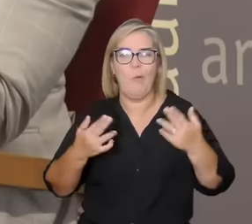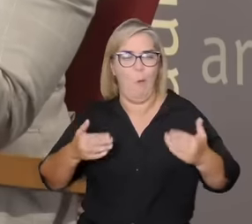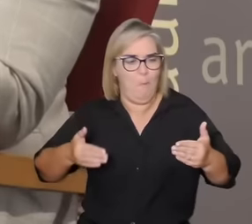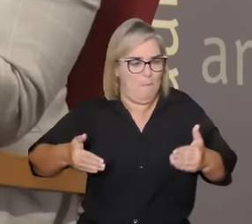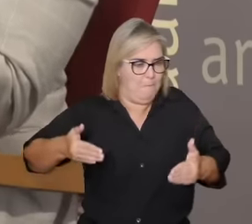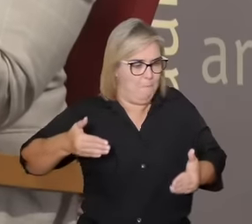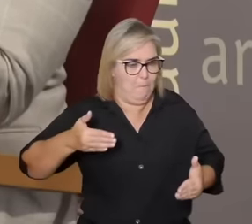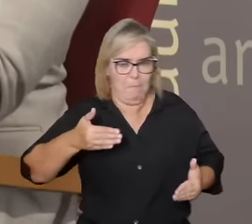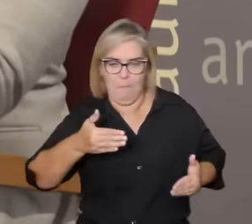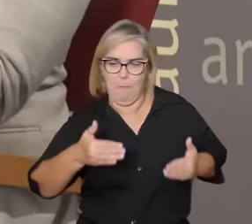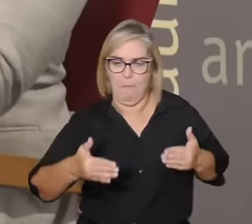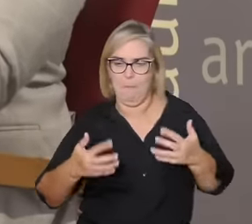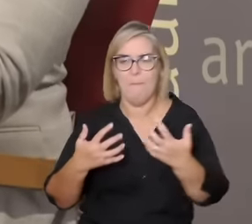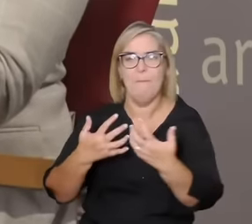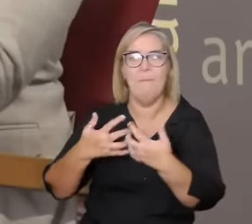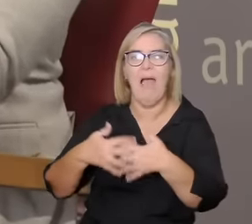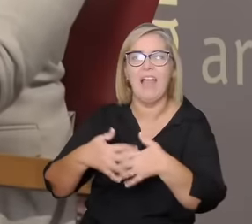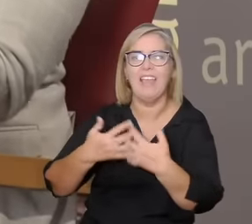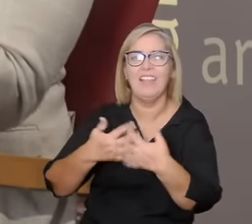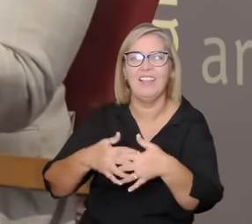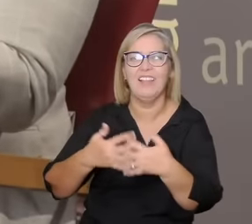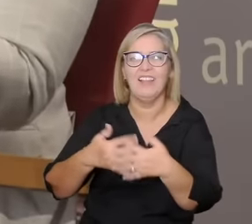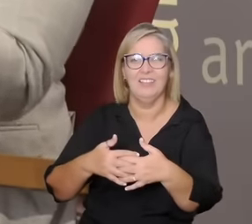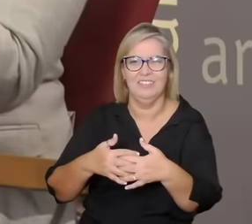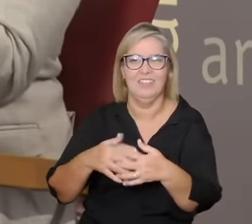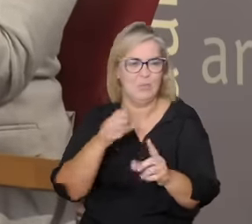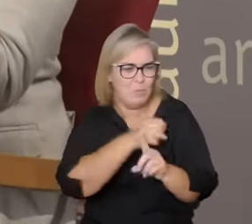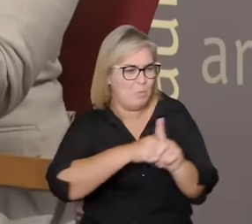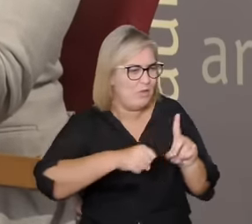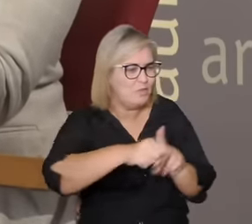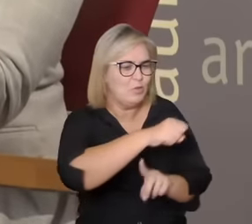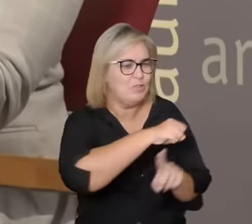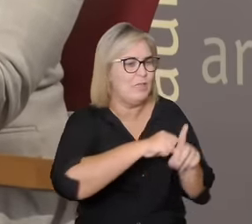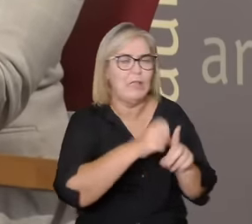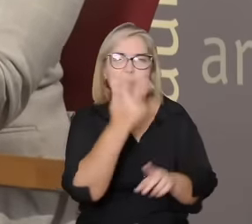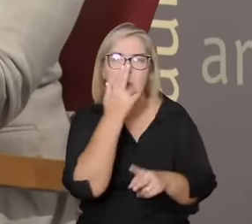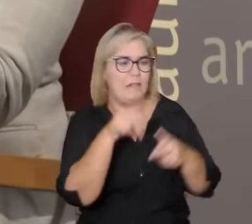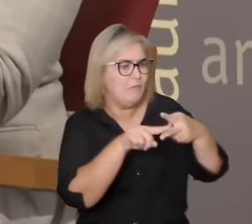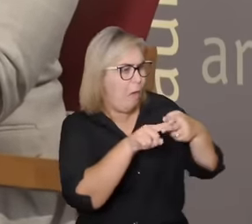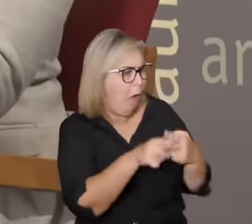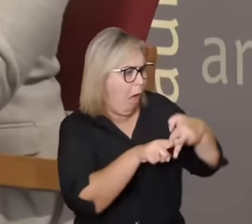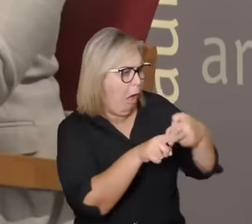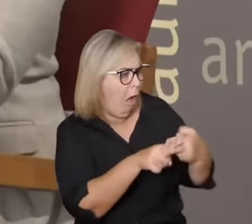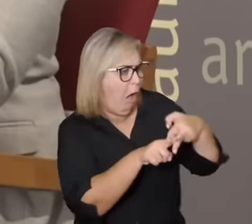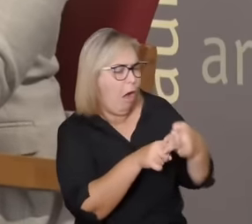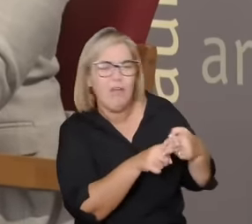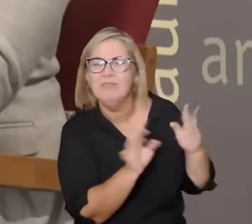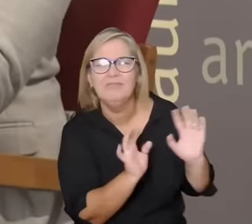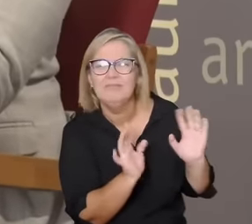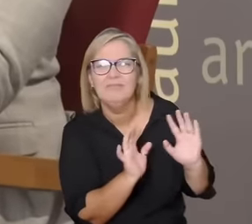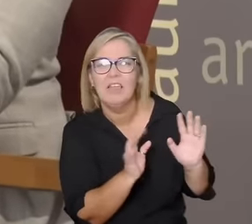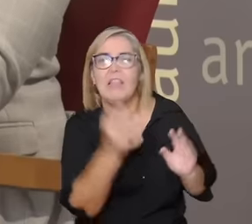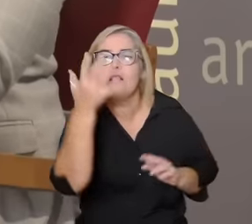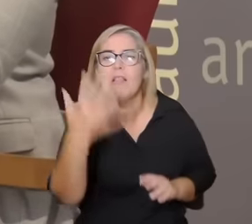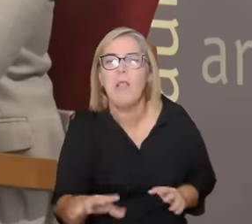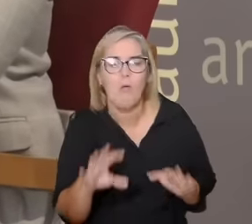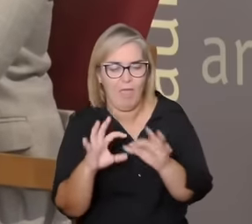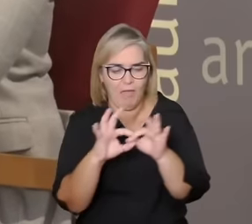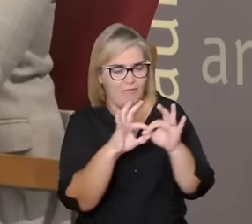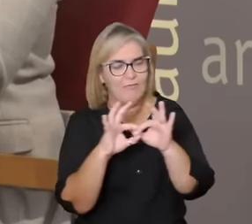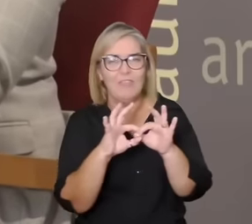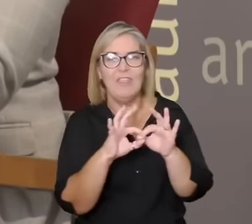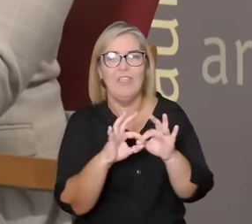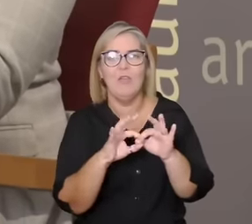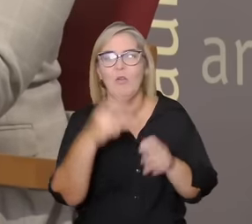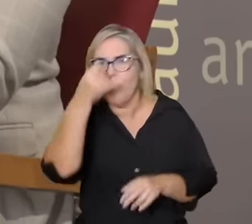sociedade que vai tornar as pessoas cada vez mais ferramentas e não se vincular evitar o